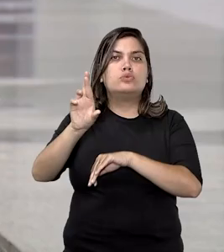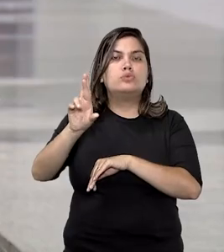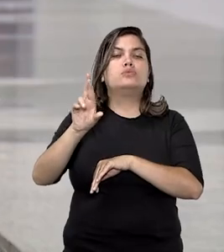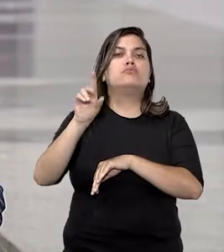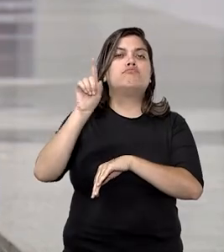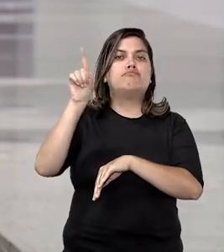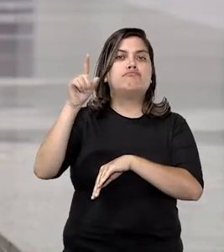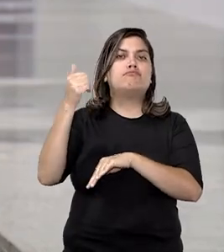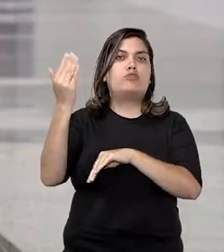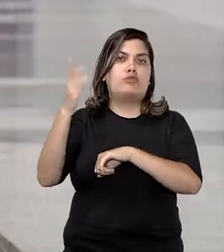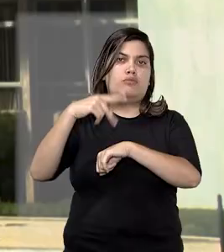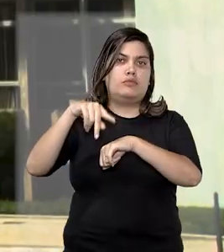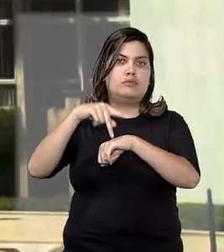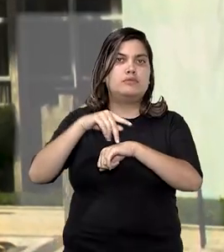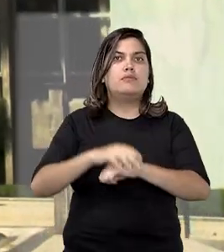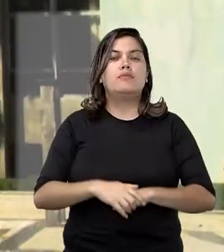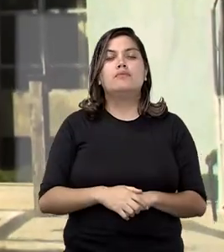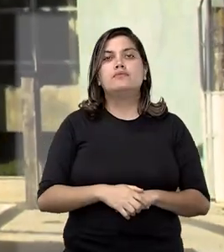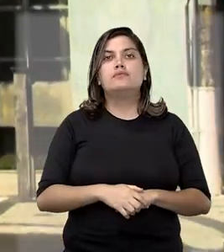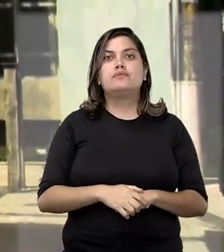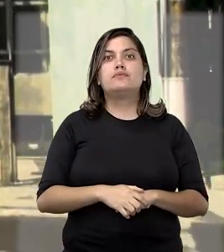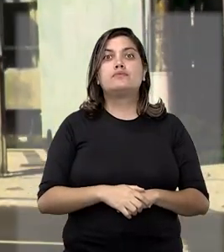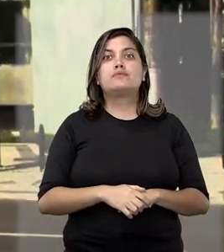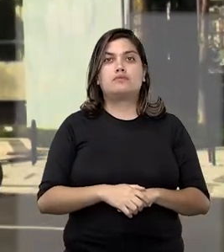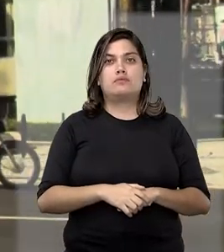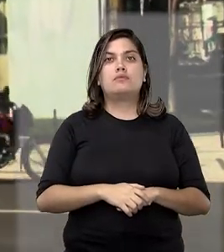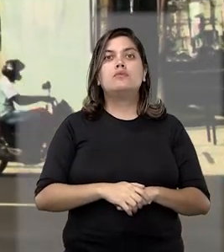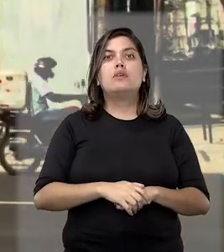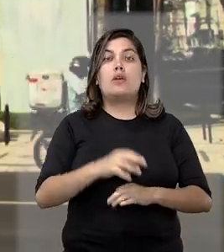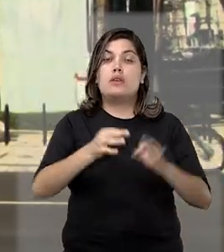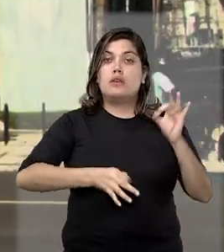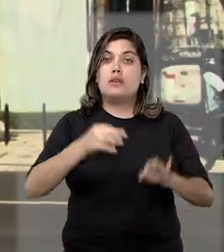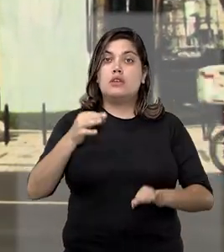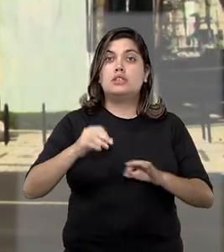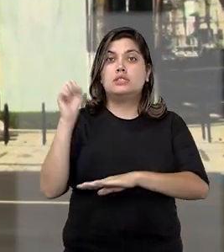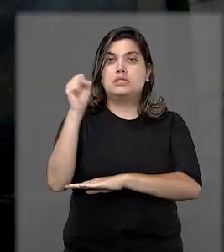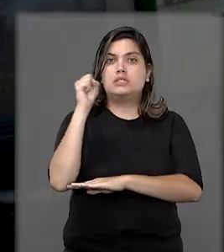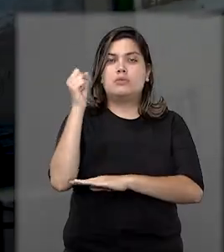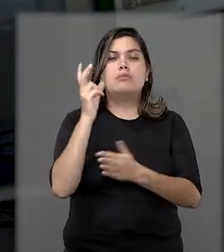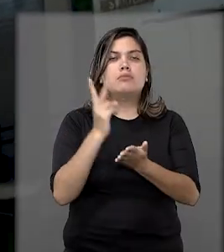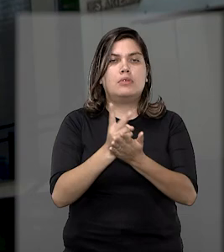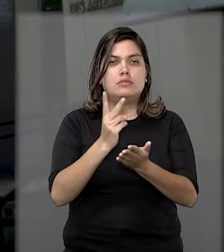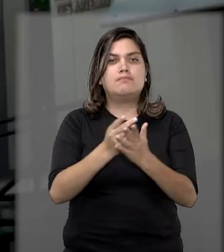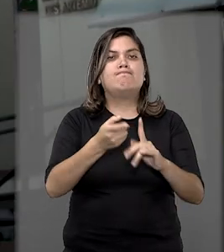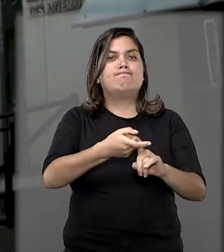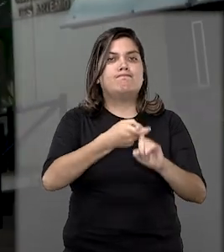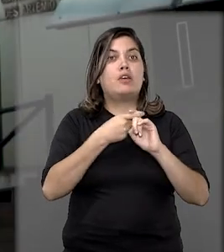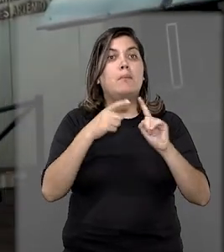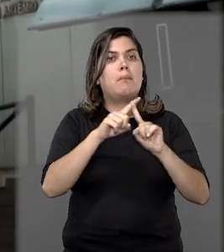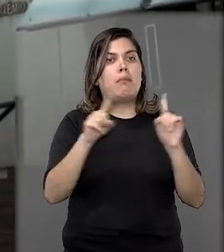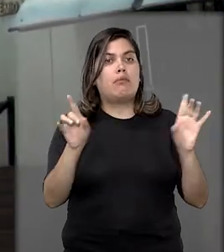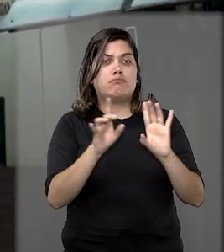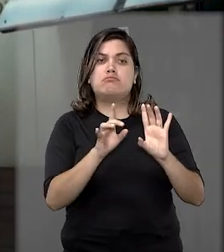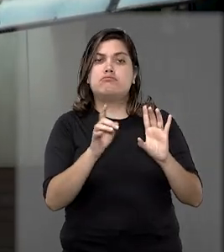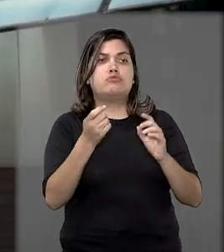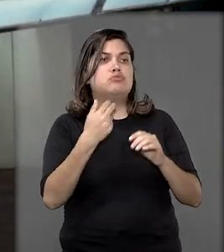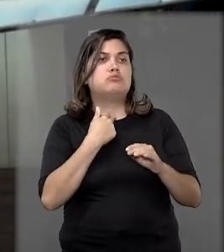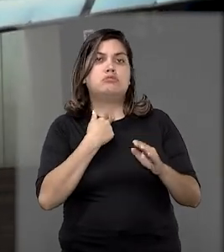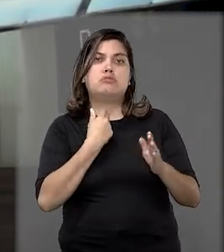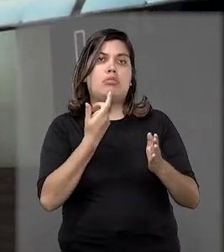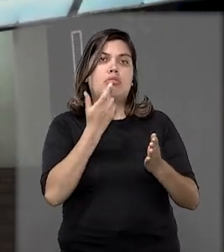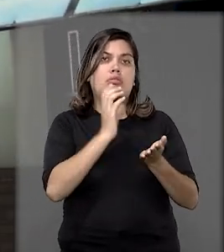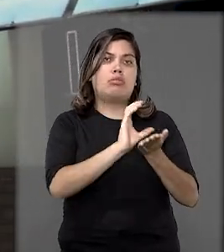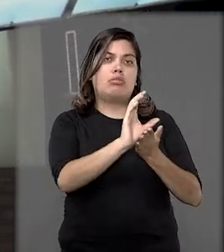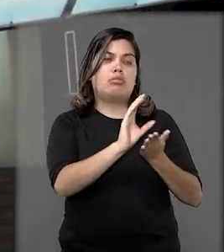doutorado no exterior. O Tribunal de Justiça de Sergipe manteve a suspensão, mas liberou o juiz de devolver a quantia